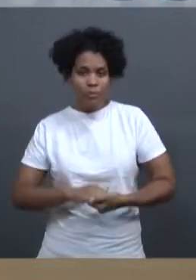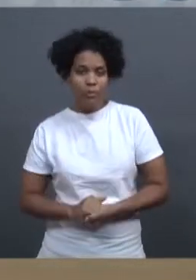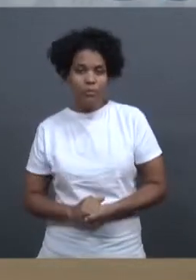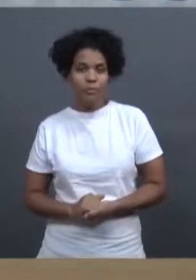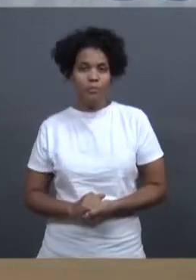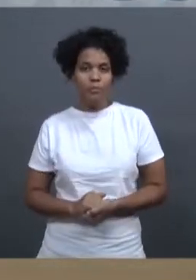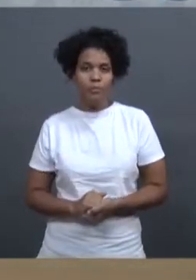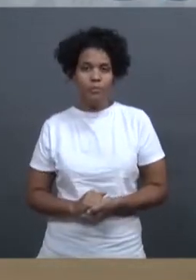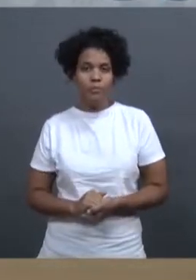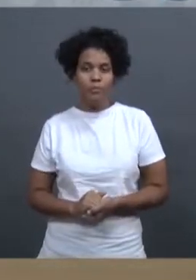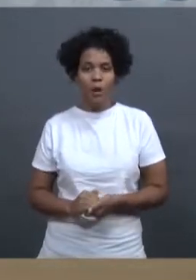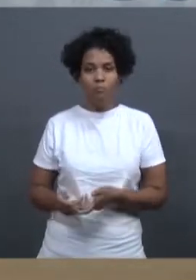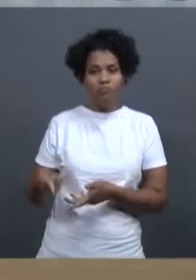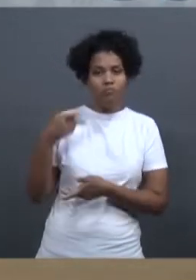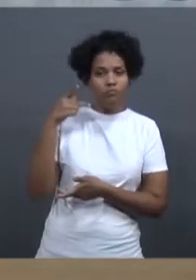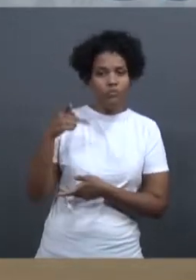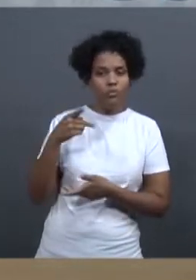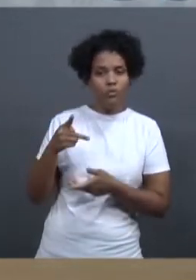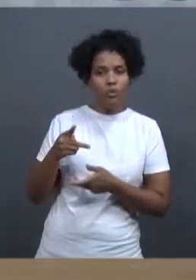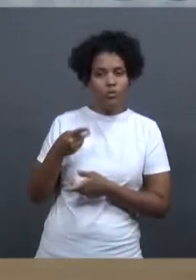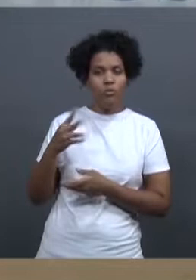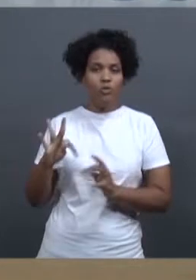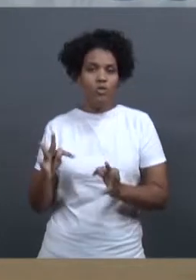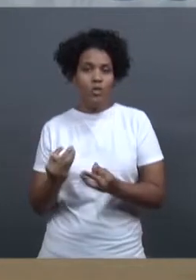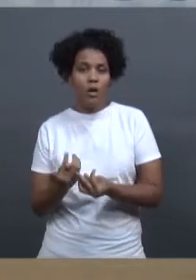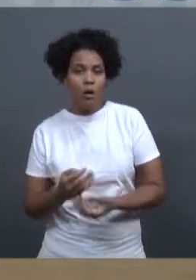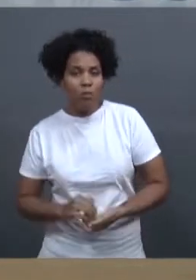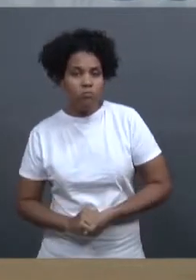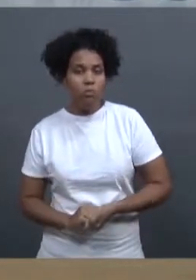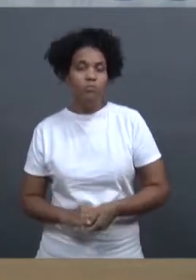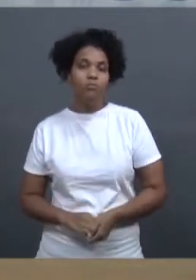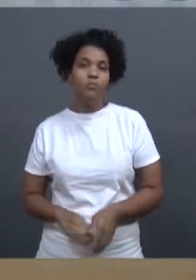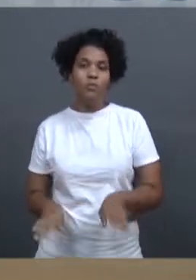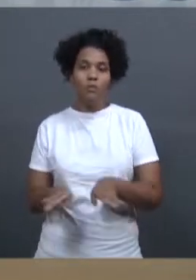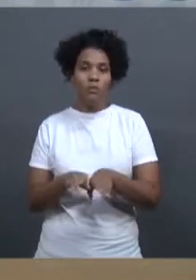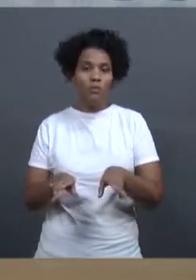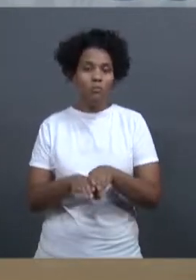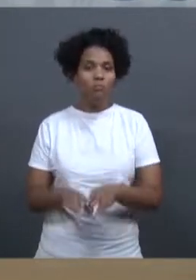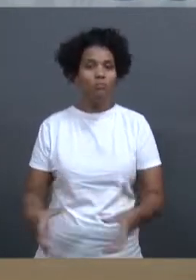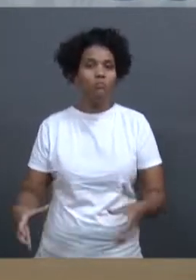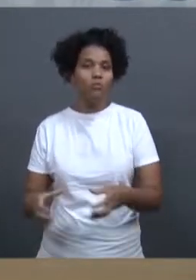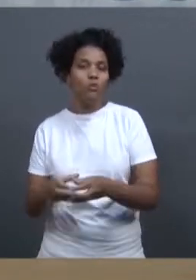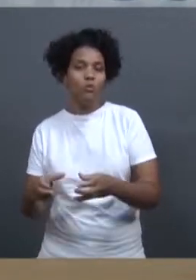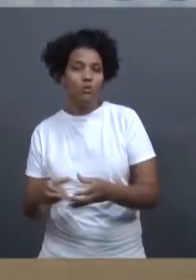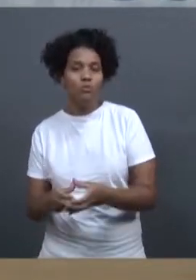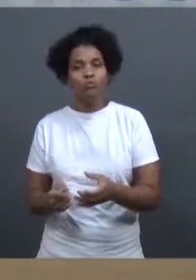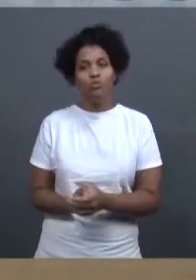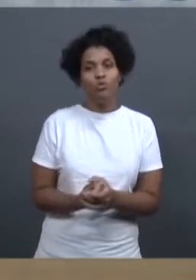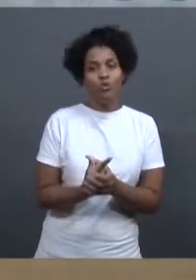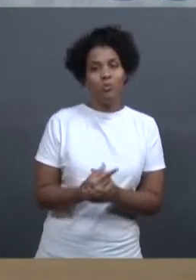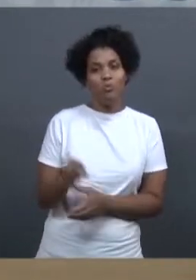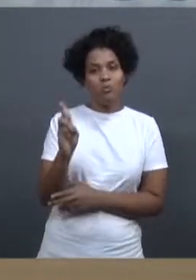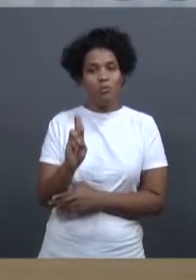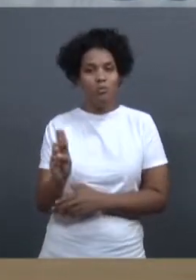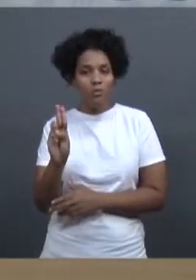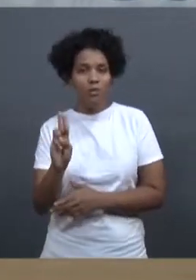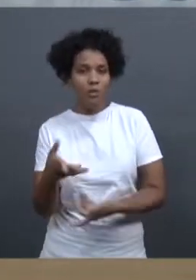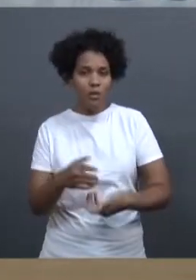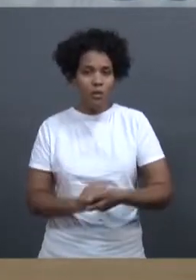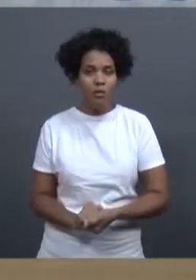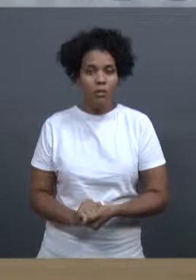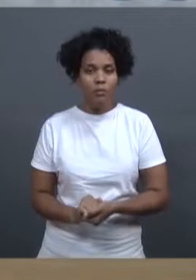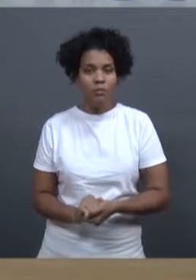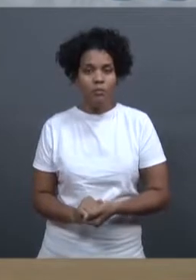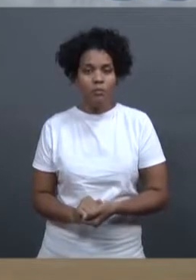a nossa Procuradoria Geral e a Comissão de Licitação e Compras da Universidade, também visando